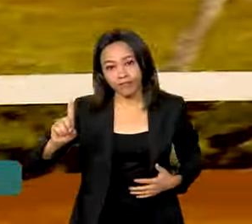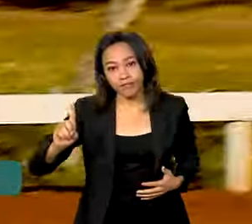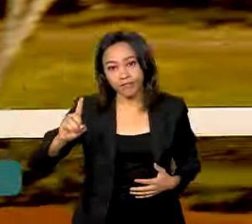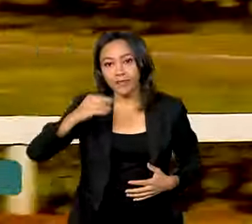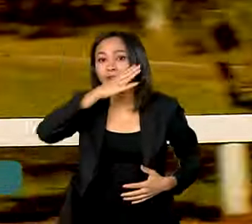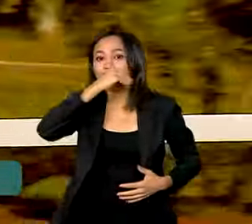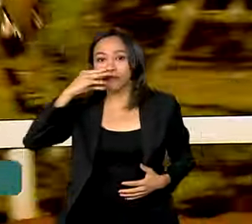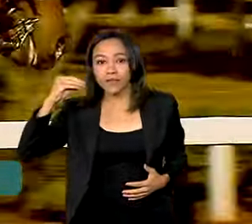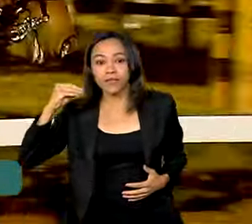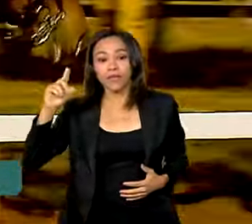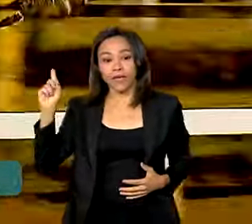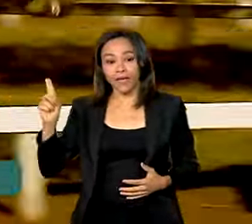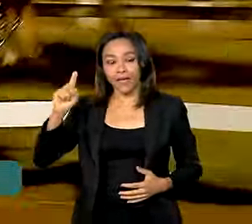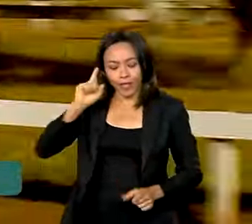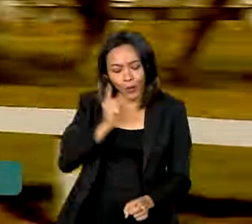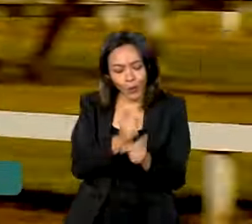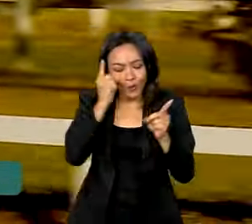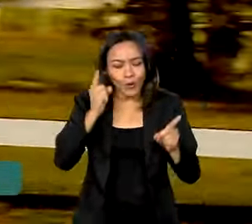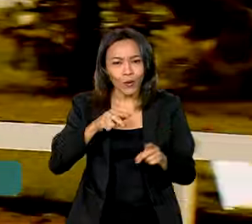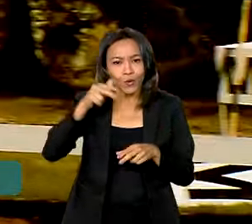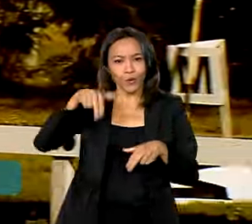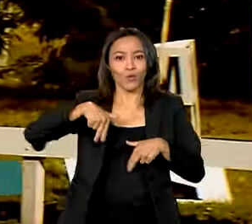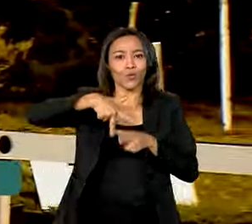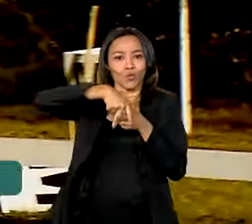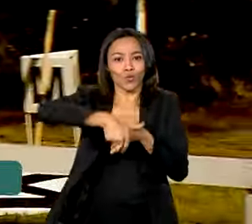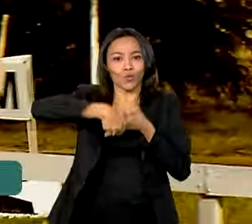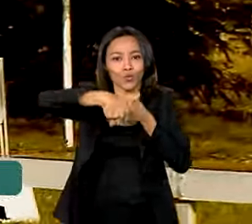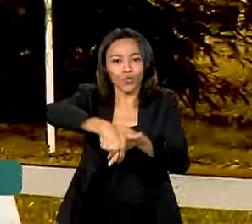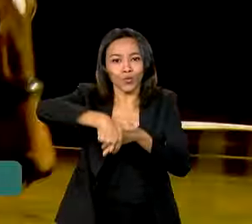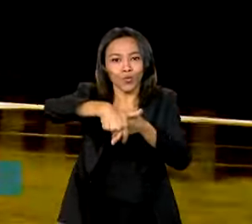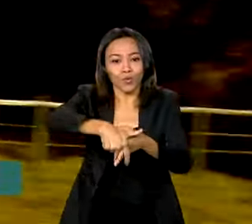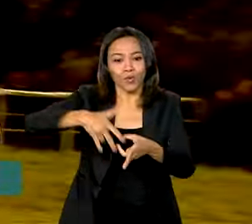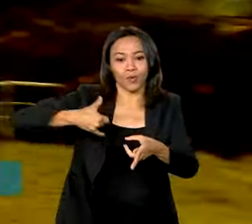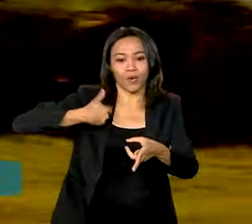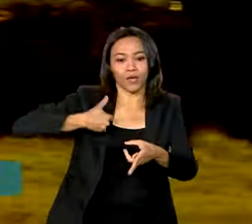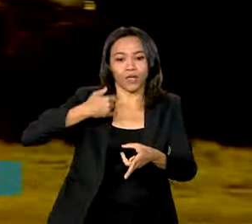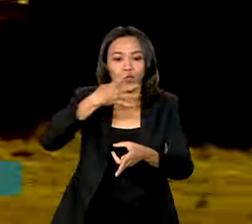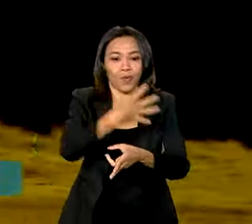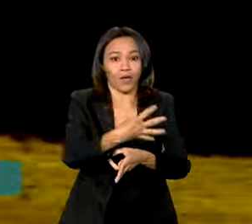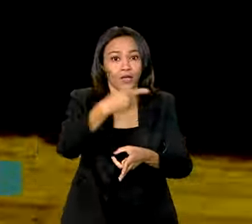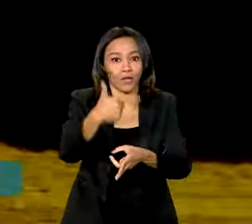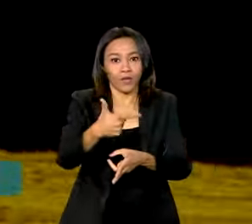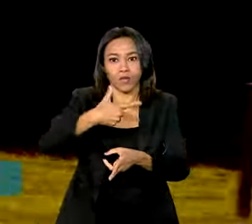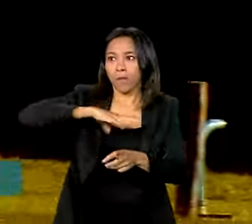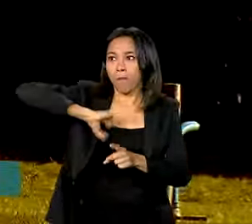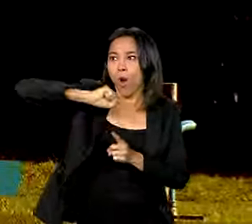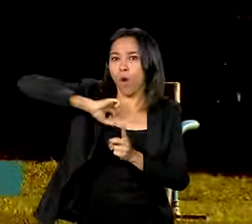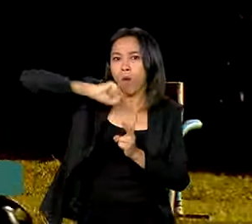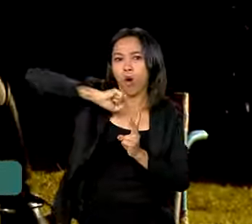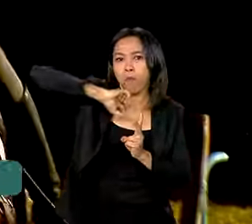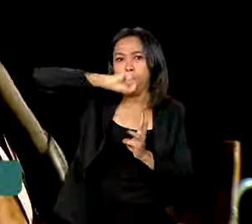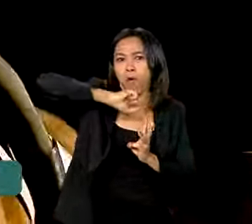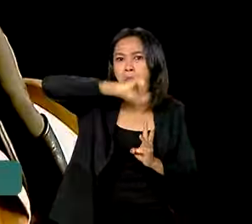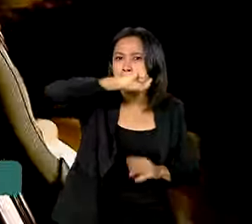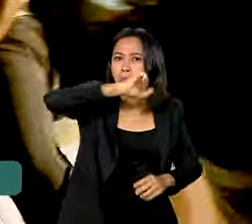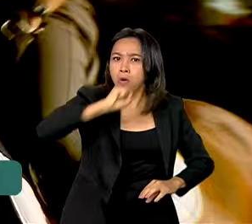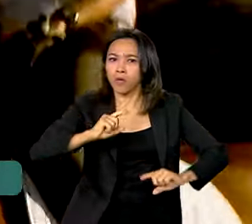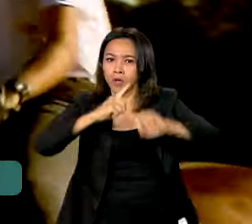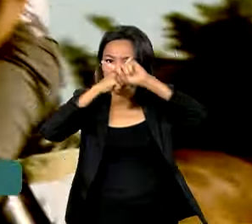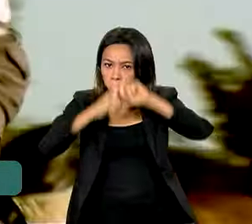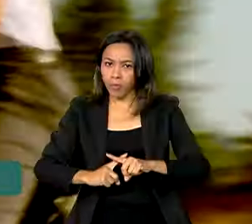hipismo uma forma de terapia e hoje, aos 42 anos, acumula vários títulos em torneios mundiais.